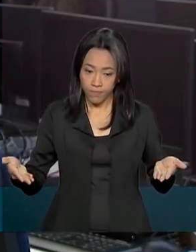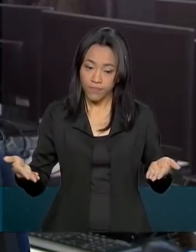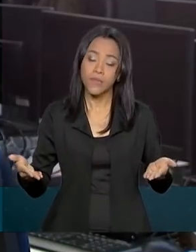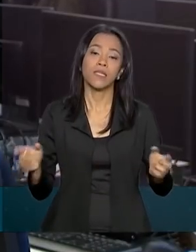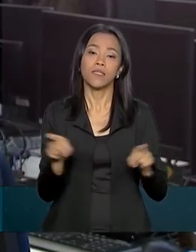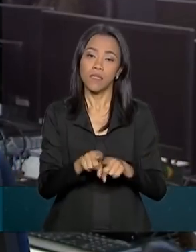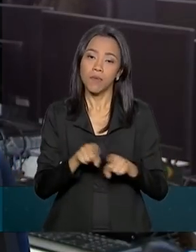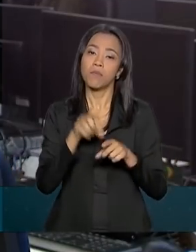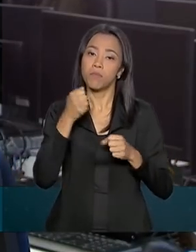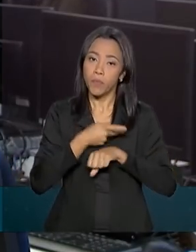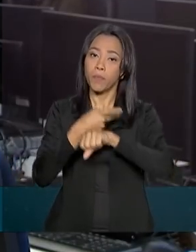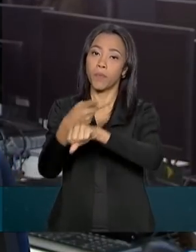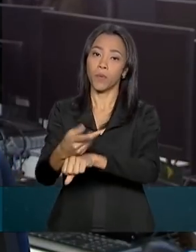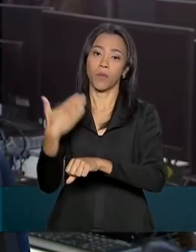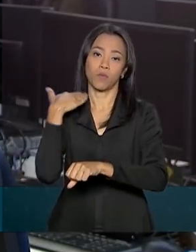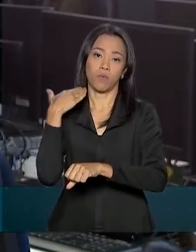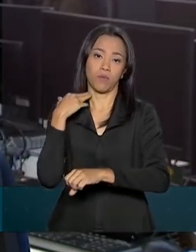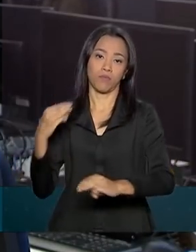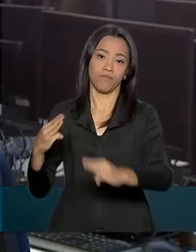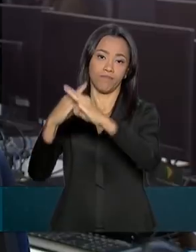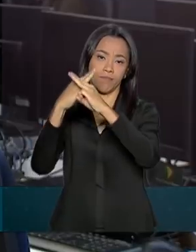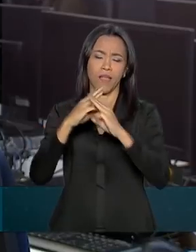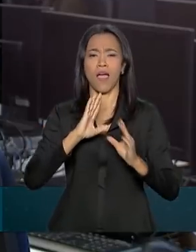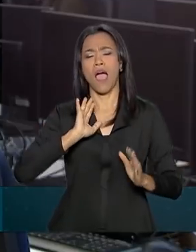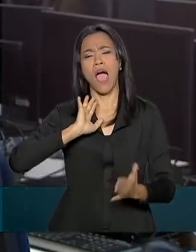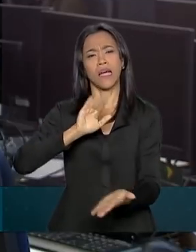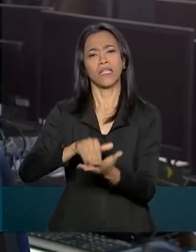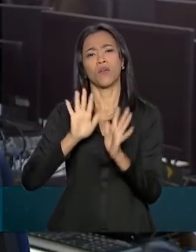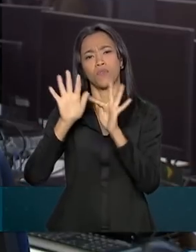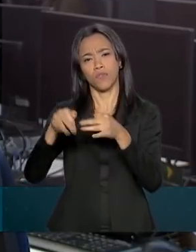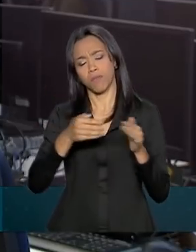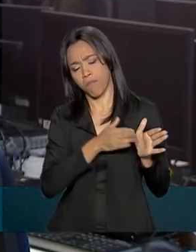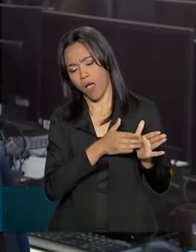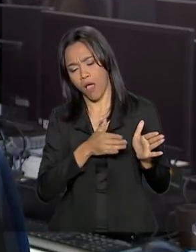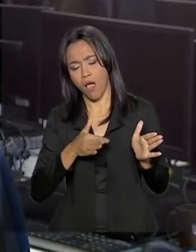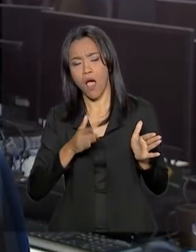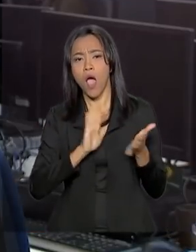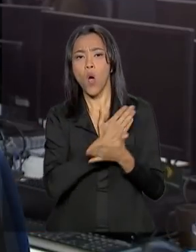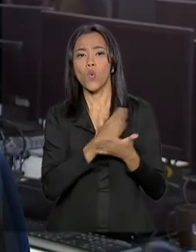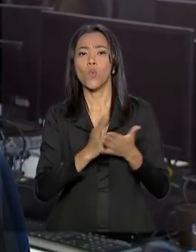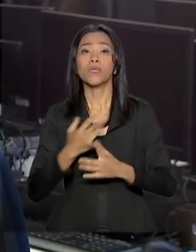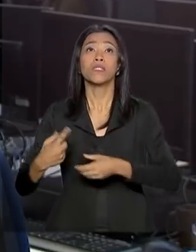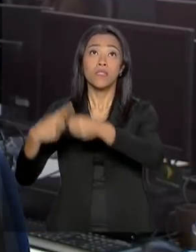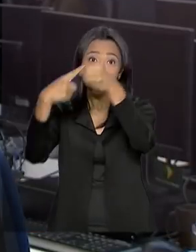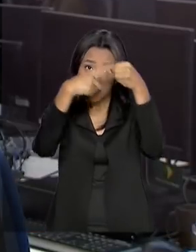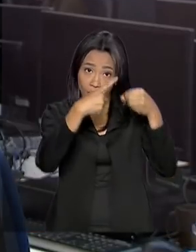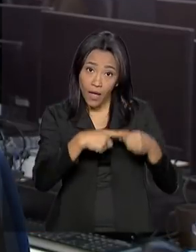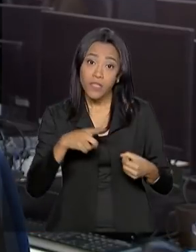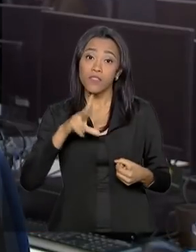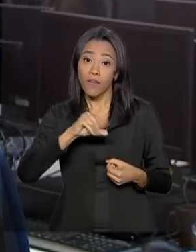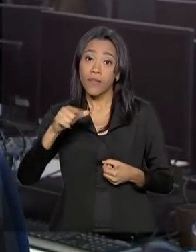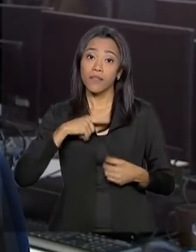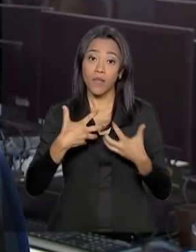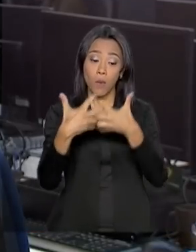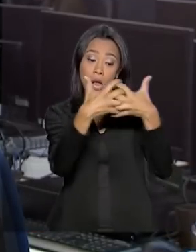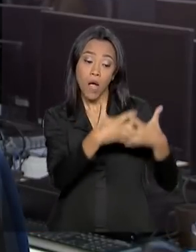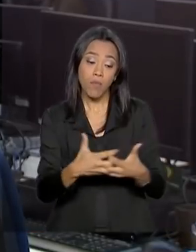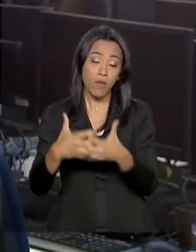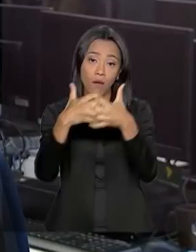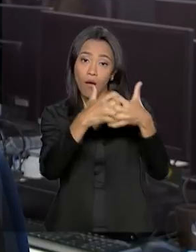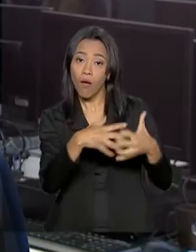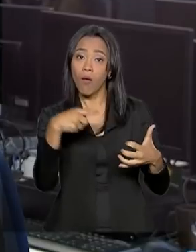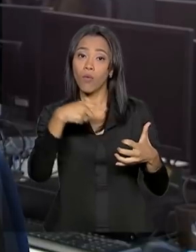nas agências. E até o fim da campanha, algumas cidades vão receber o caminhão Você no Azul, que são agências